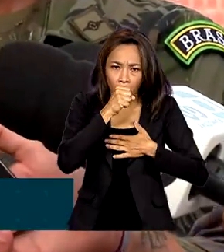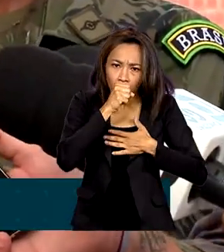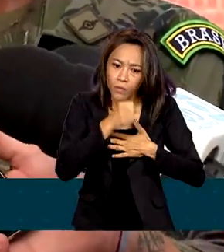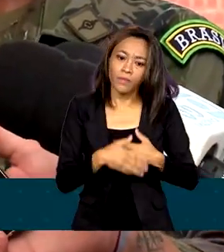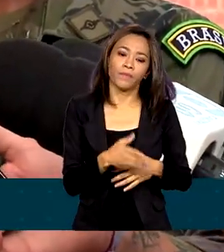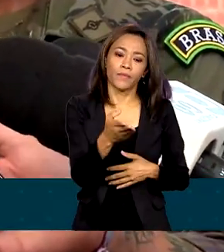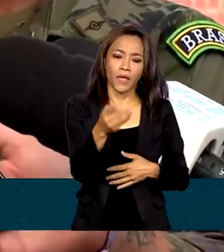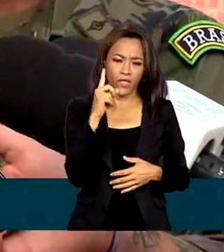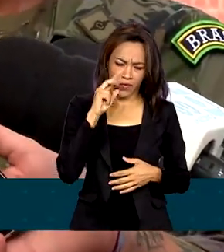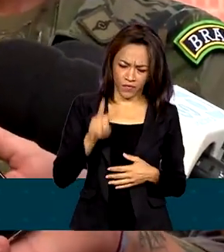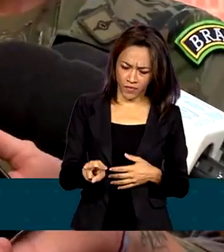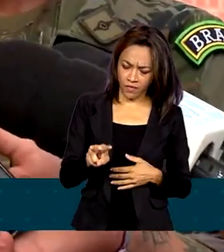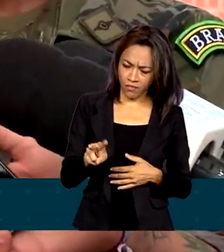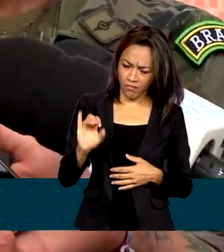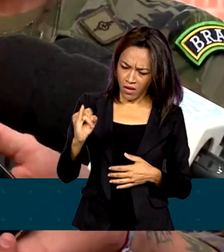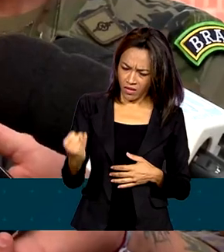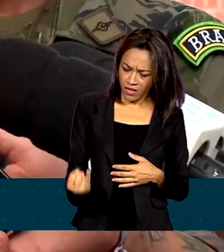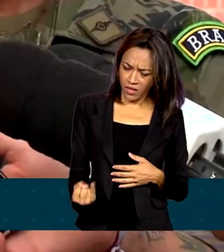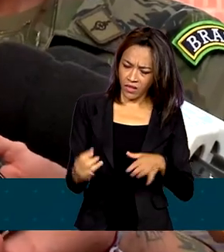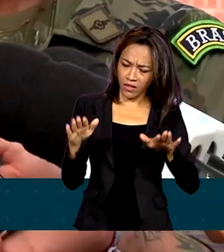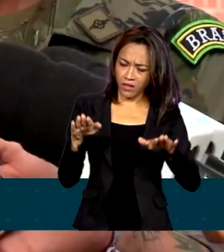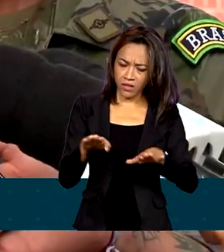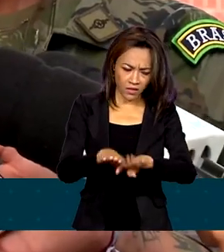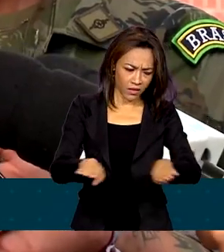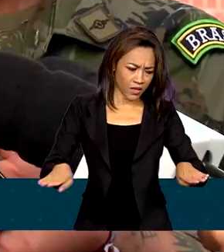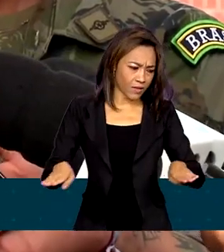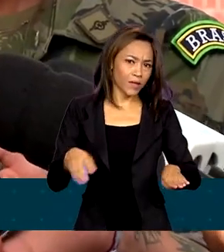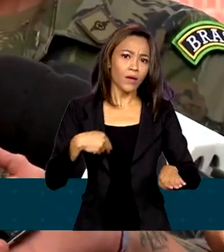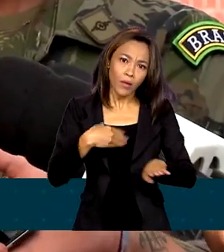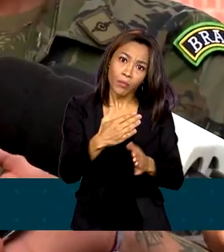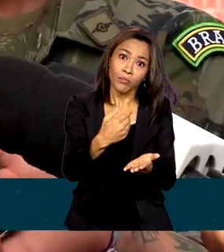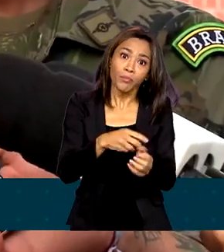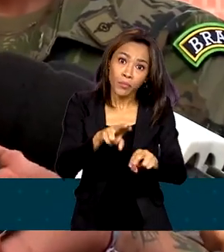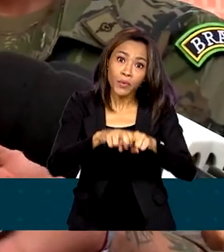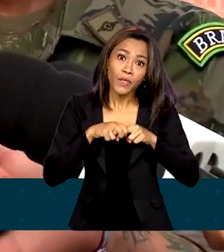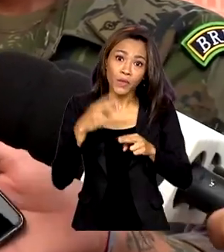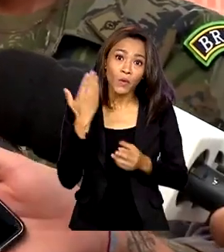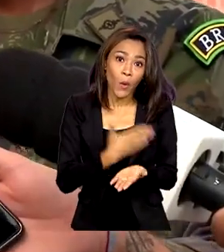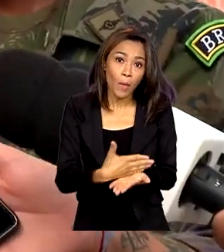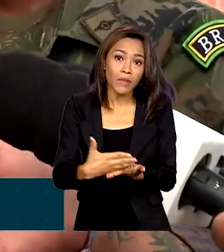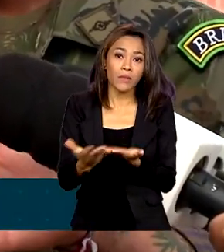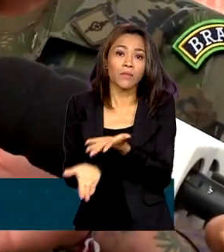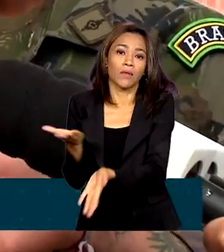mais magrinhas, menores, mais baixo peso, por isso que a gente começou a atendê-las.